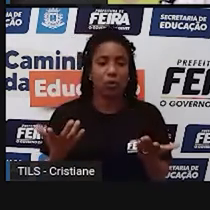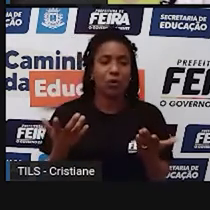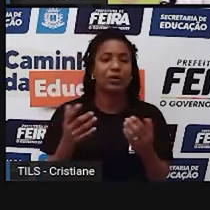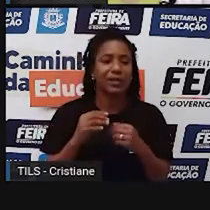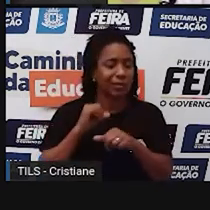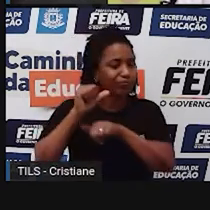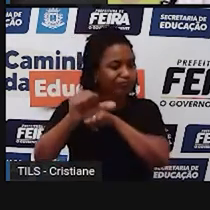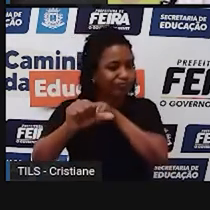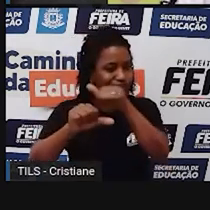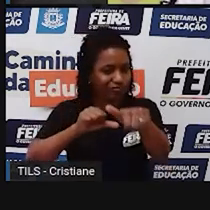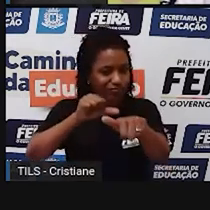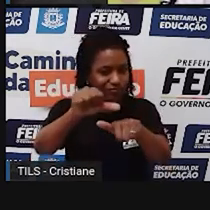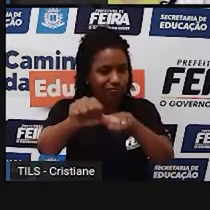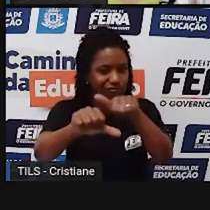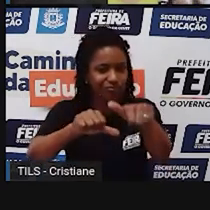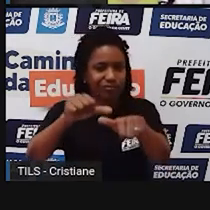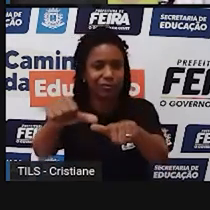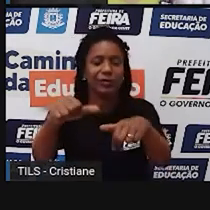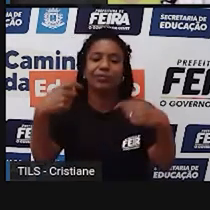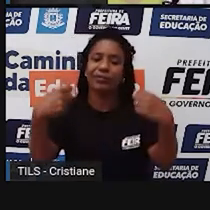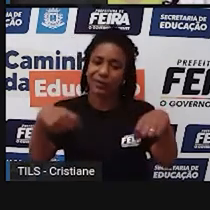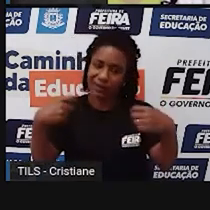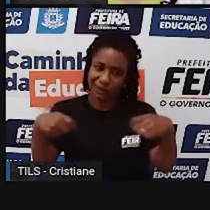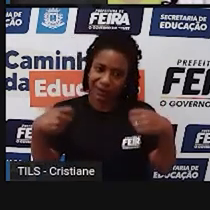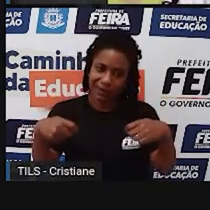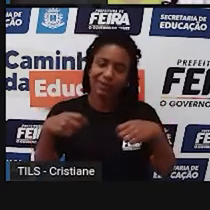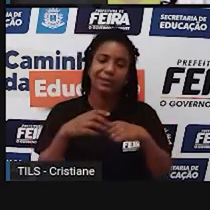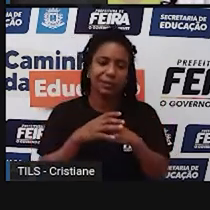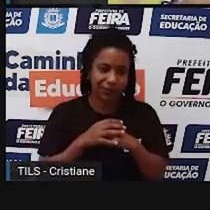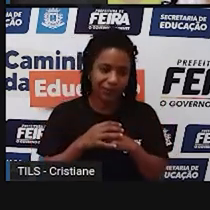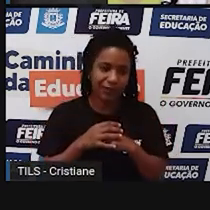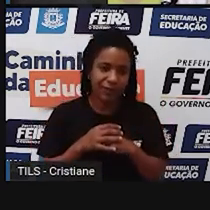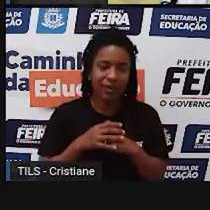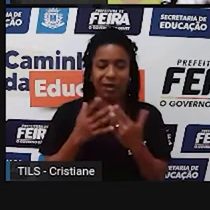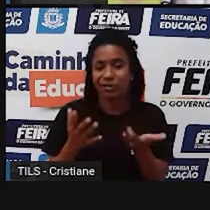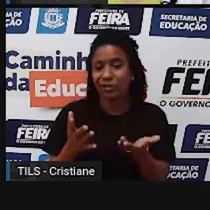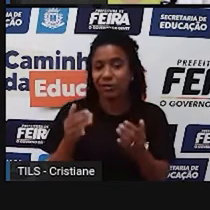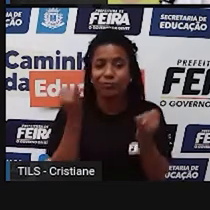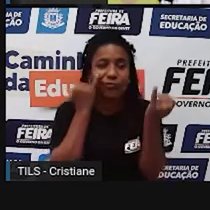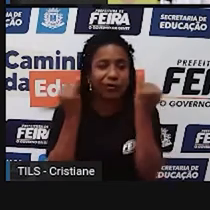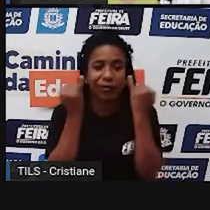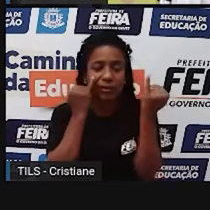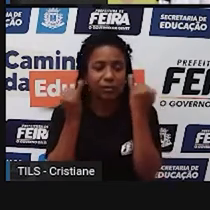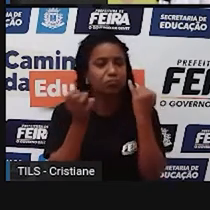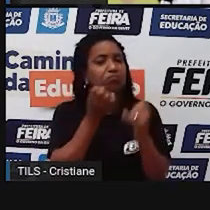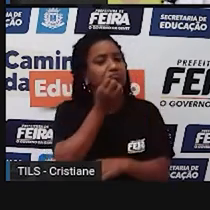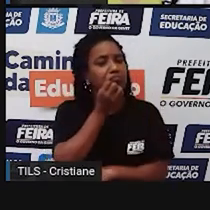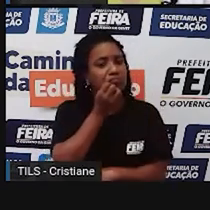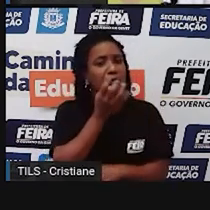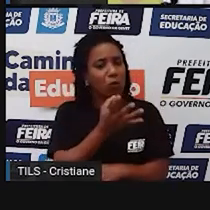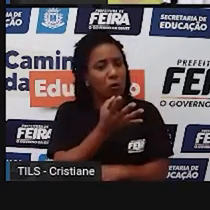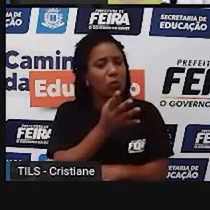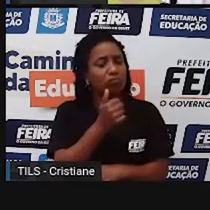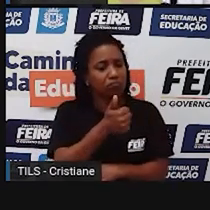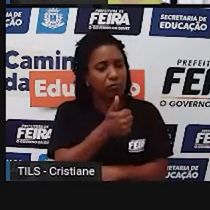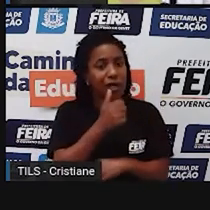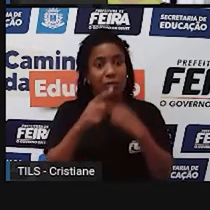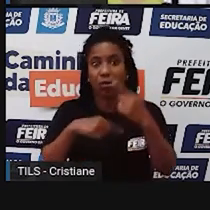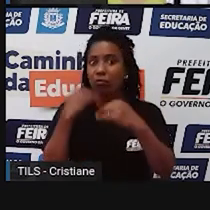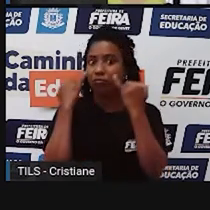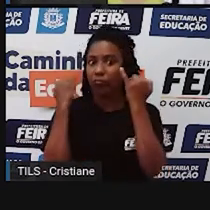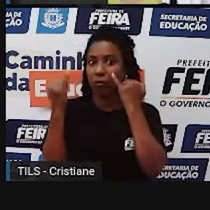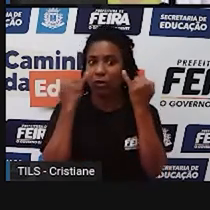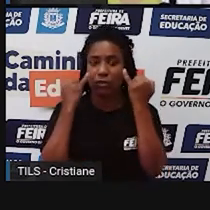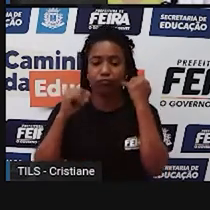é bom que tenha um ano para você saber se a informação não é muito antiga. Às vezes está lá uma informação ótima e agora, no momento, não é tão boa assim